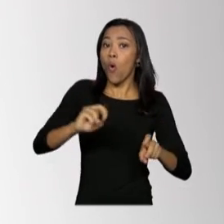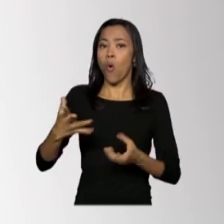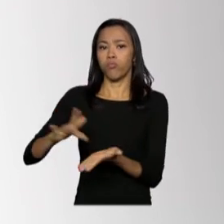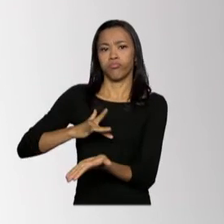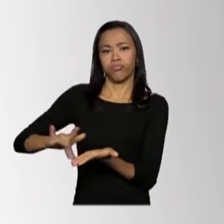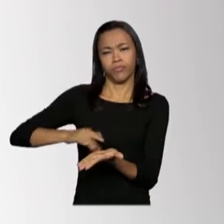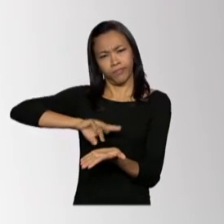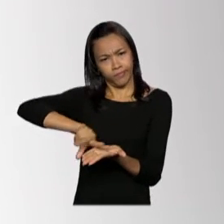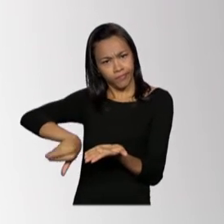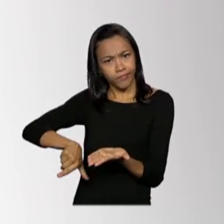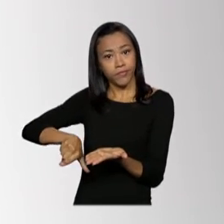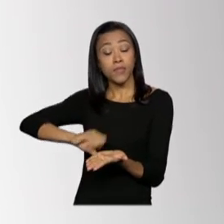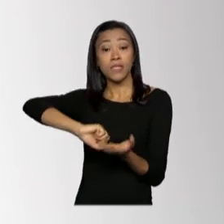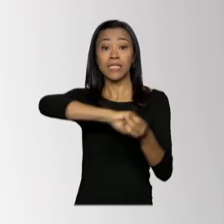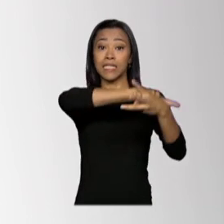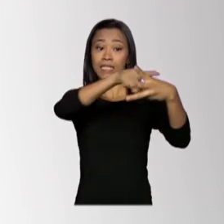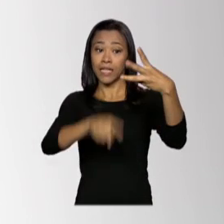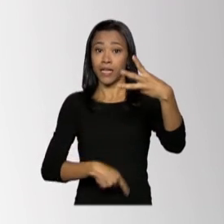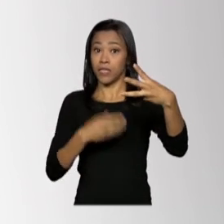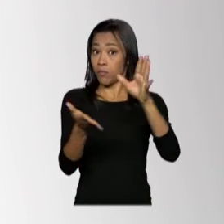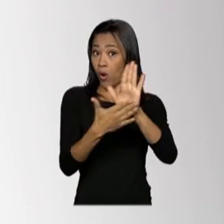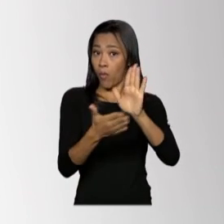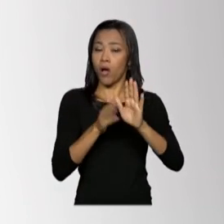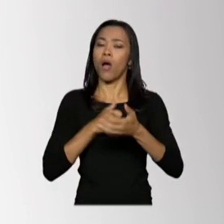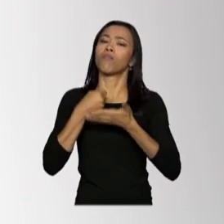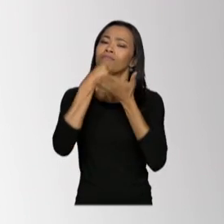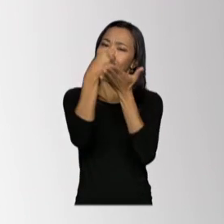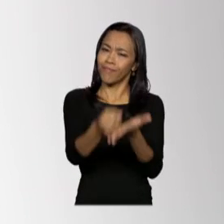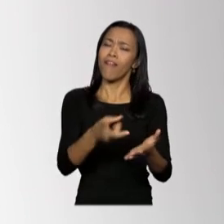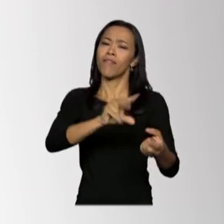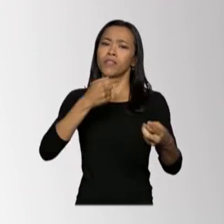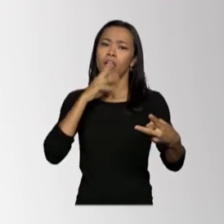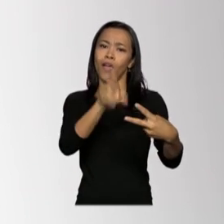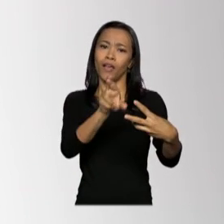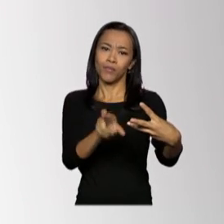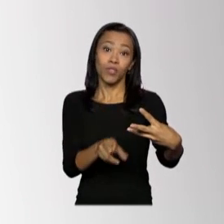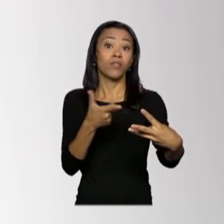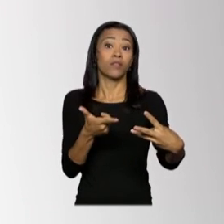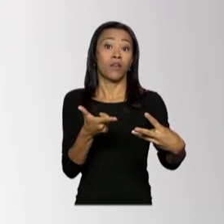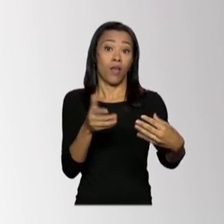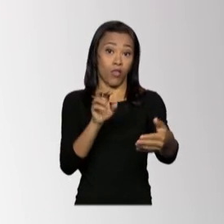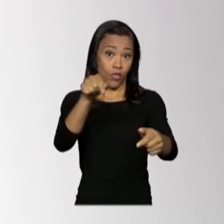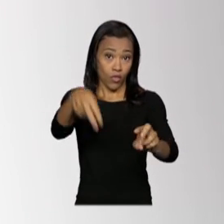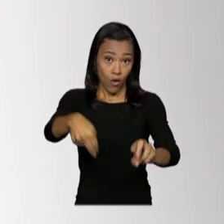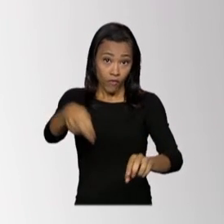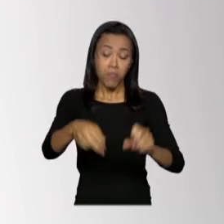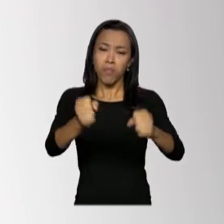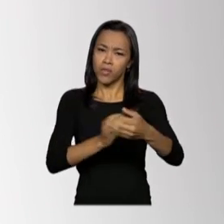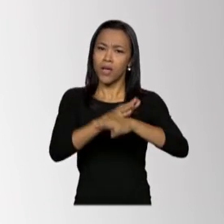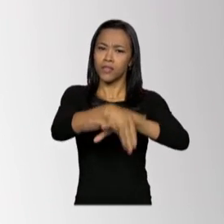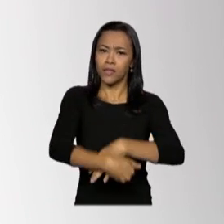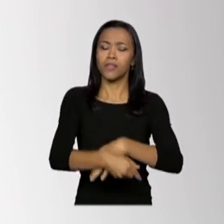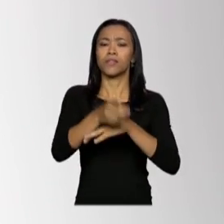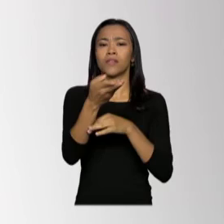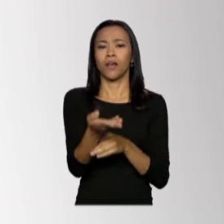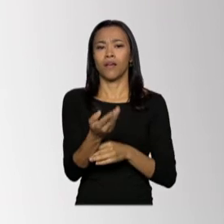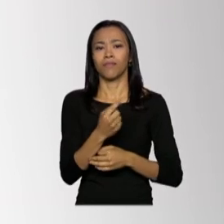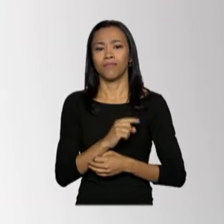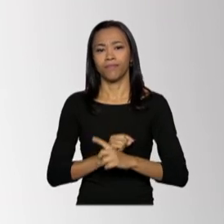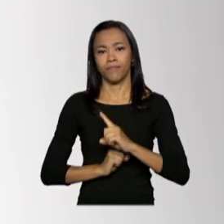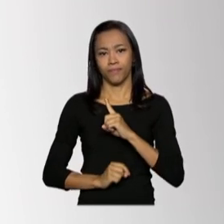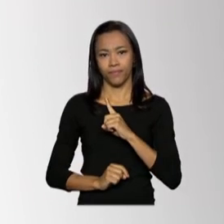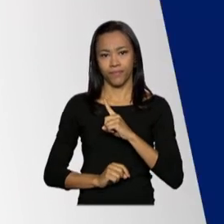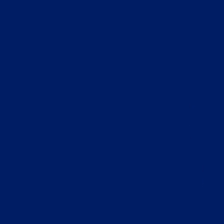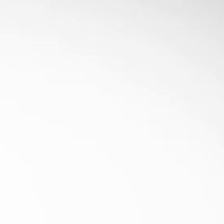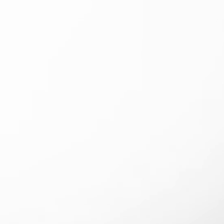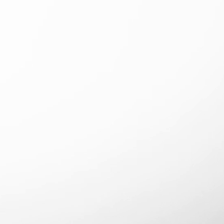móvel. As três propostas mais apoiadas serão respondidas a partir de novembro. Acesse a plataforma em dialoga.gov